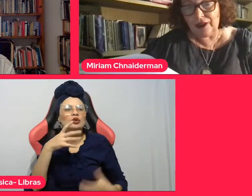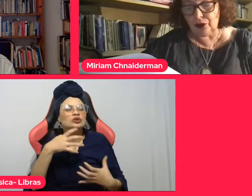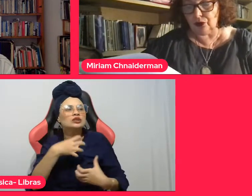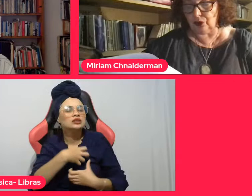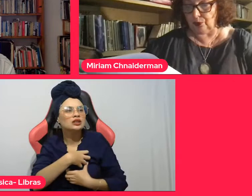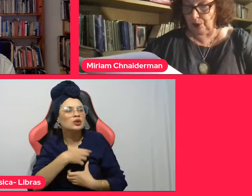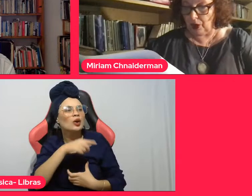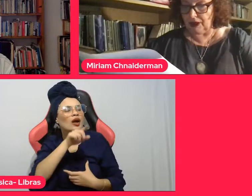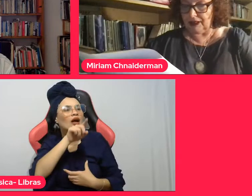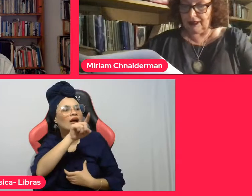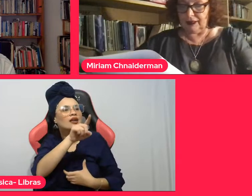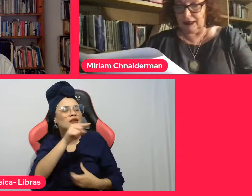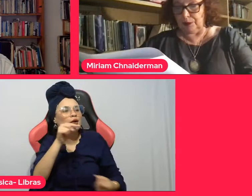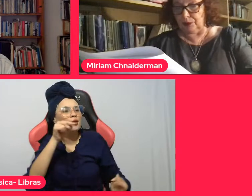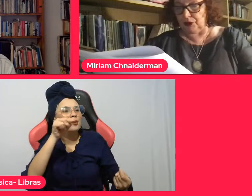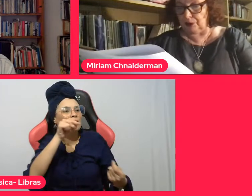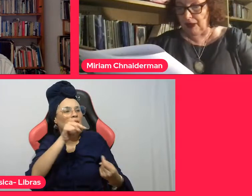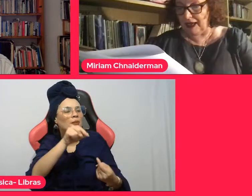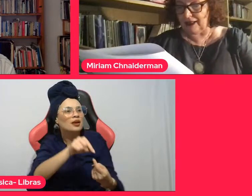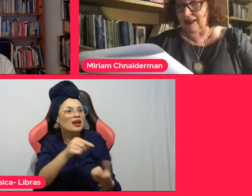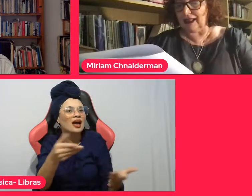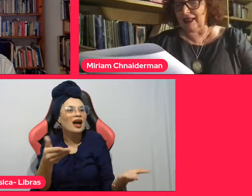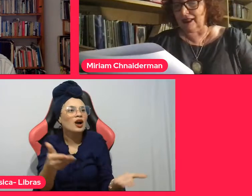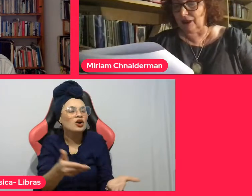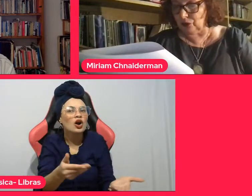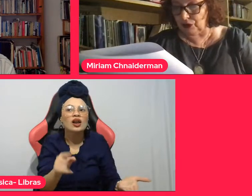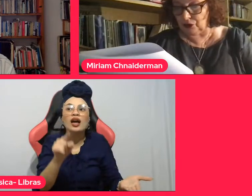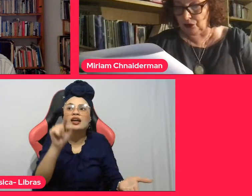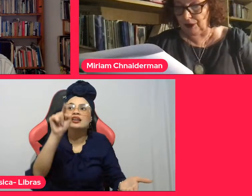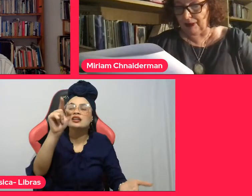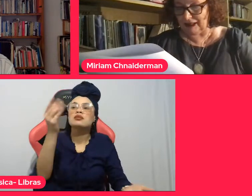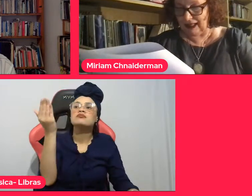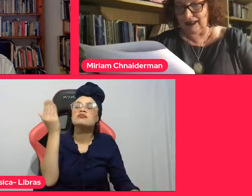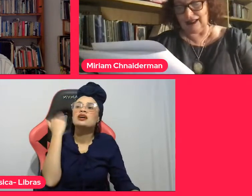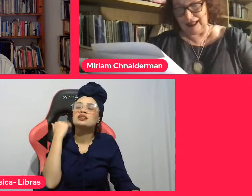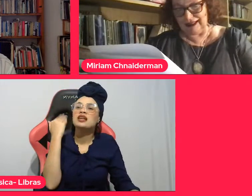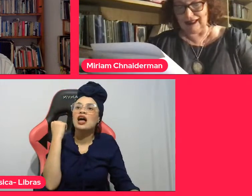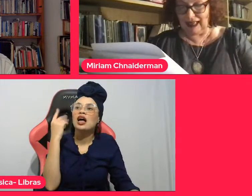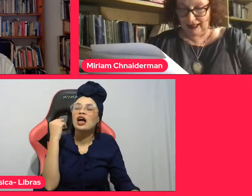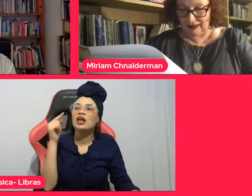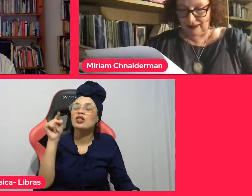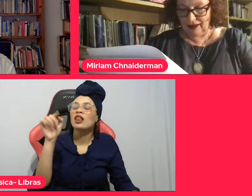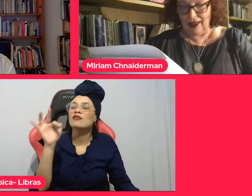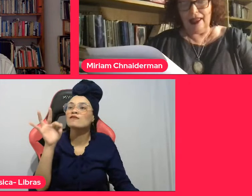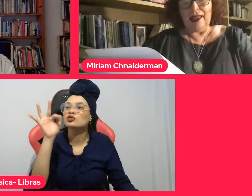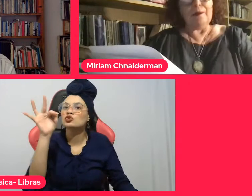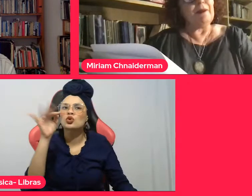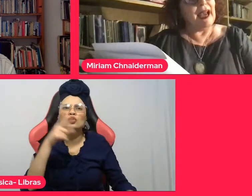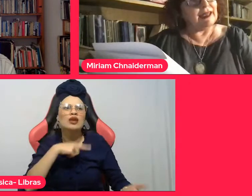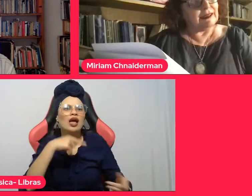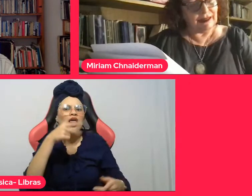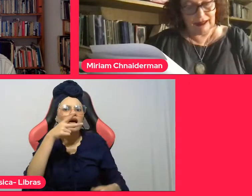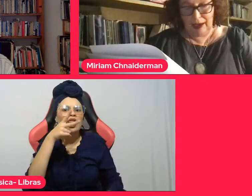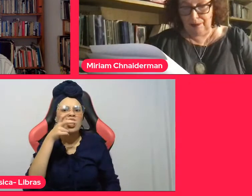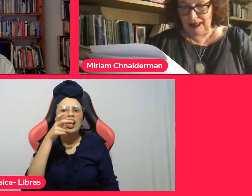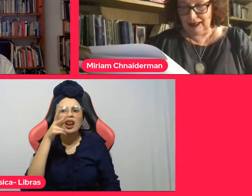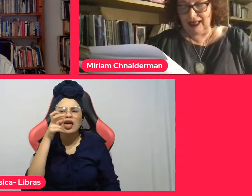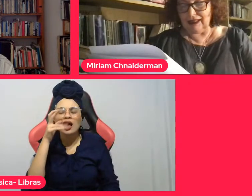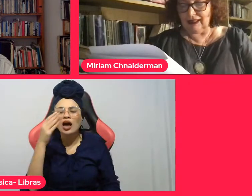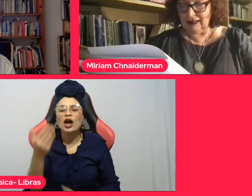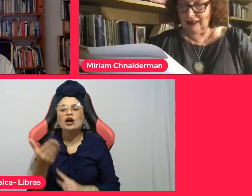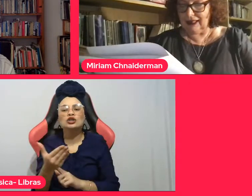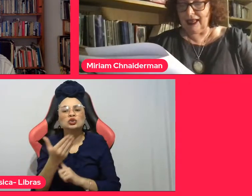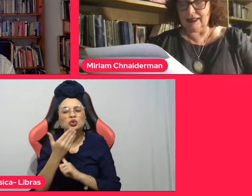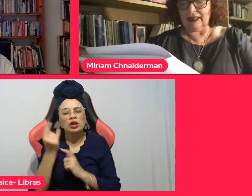diversos suportes e tipos de imagem é que constitui a paisagem da cidade. Mas a